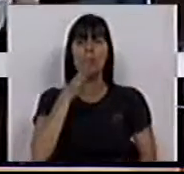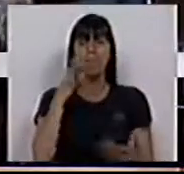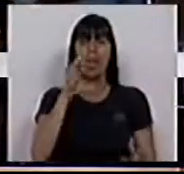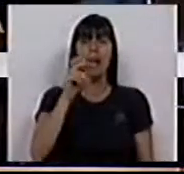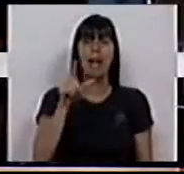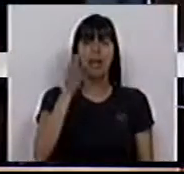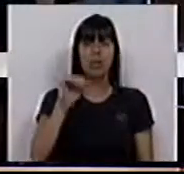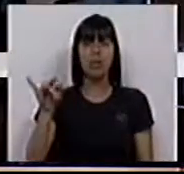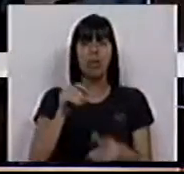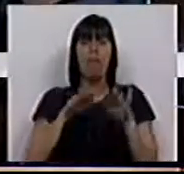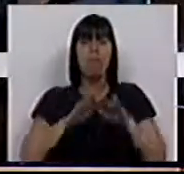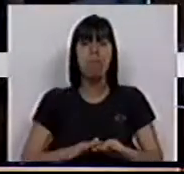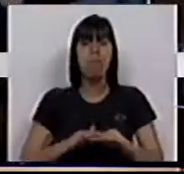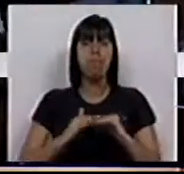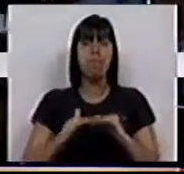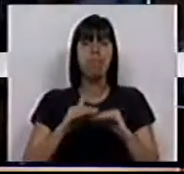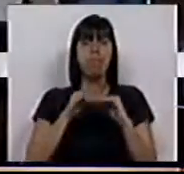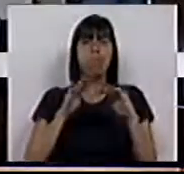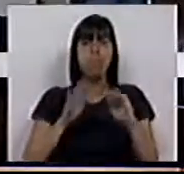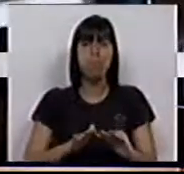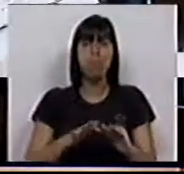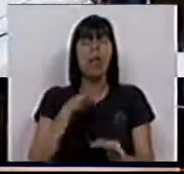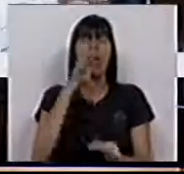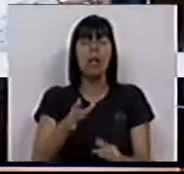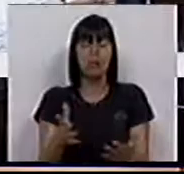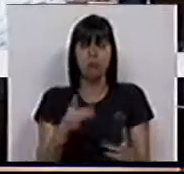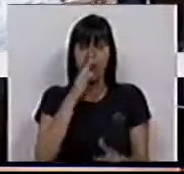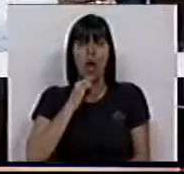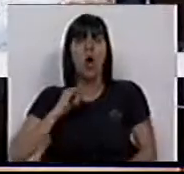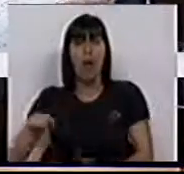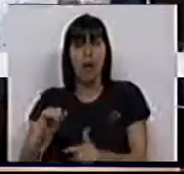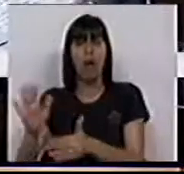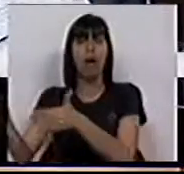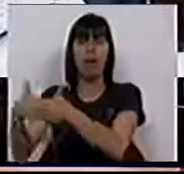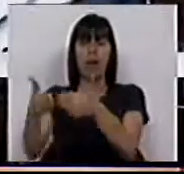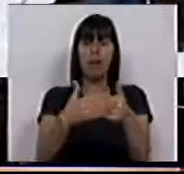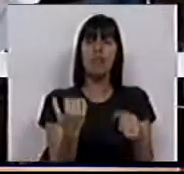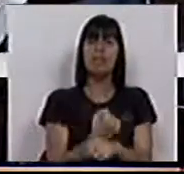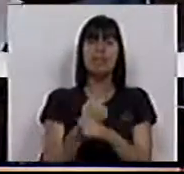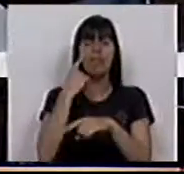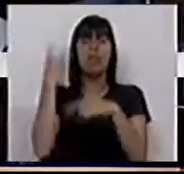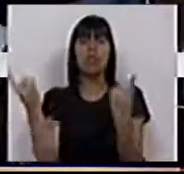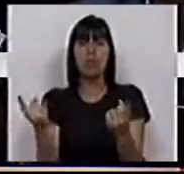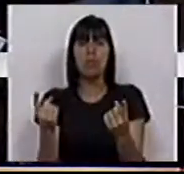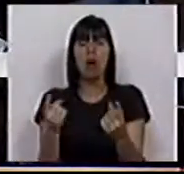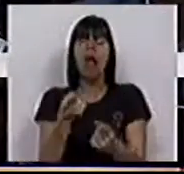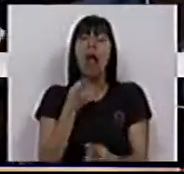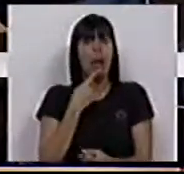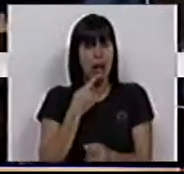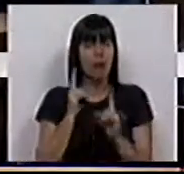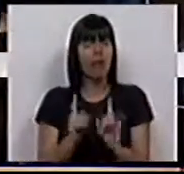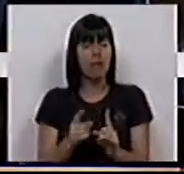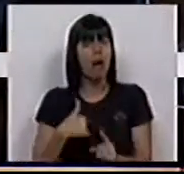Carlos Silva da estagnação, de que dizer que se é contra os encerramentos de serviços públicos significa